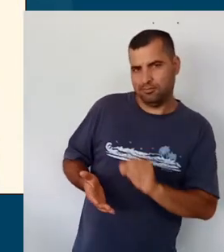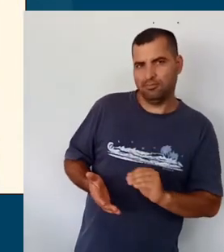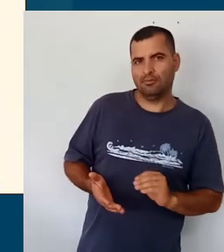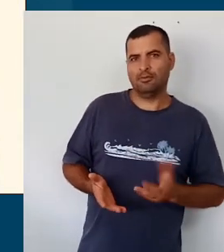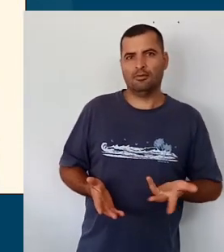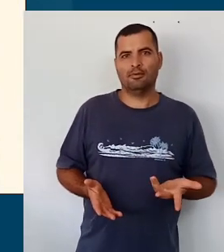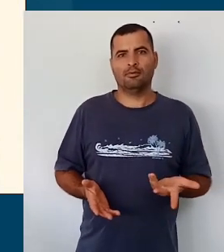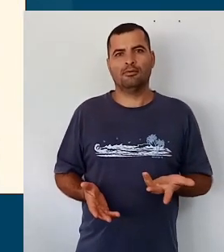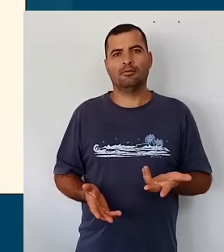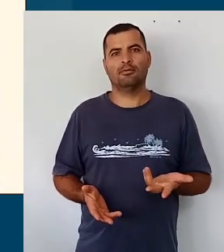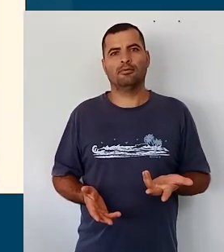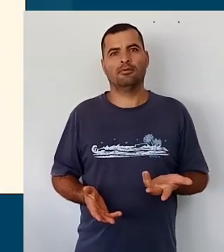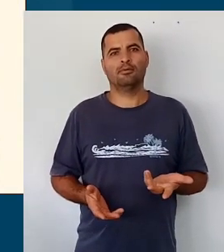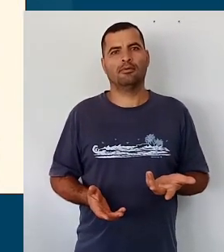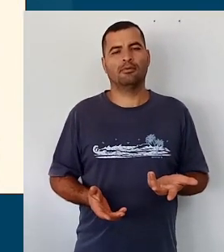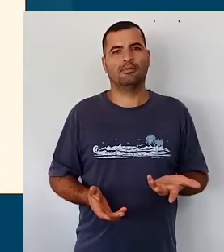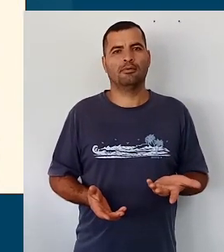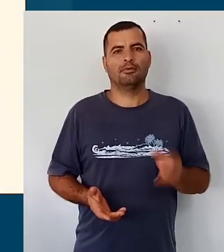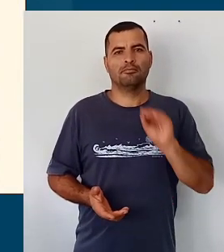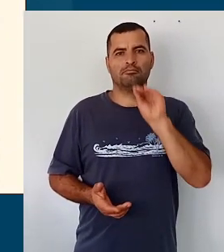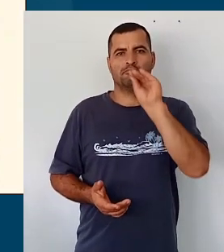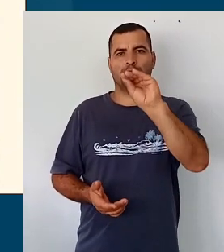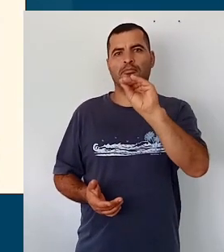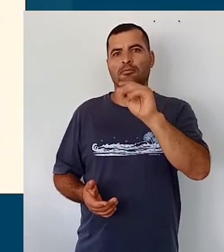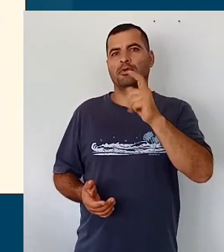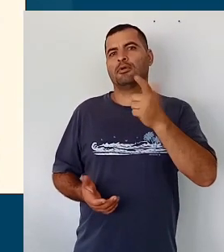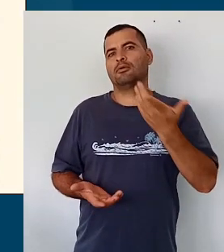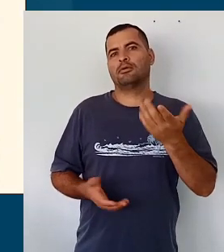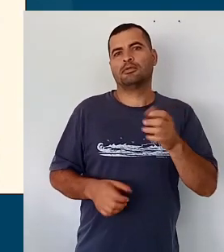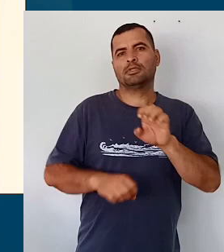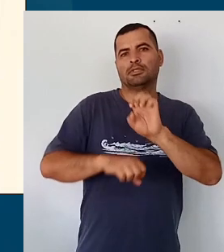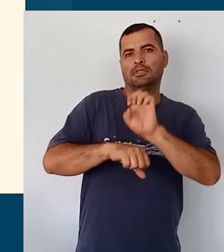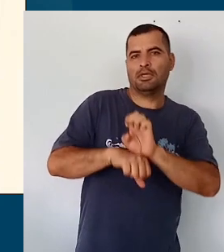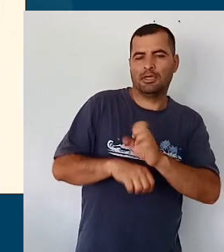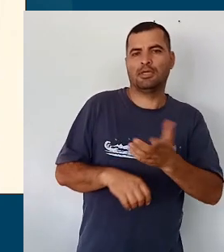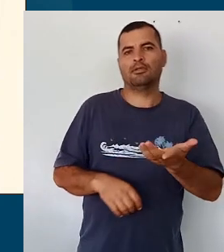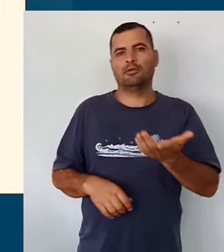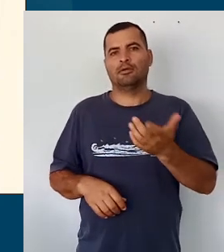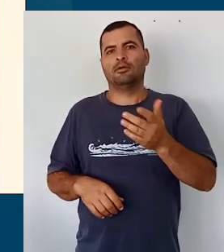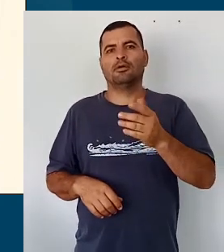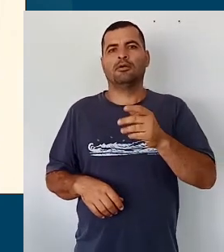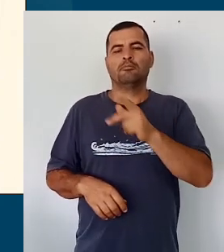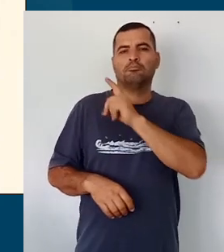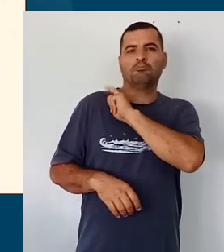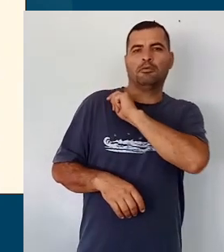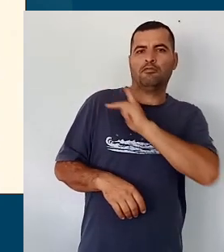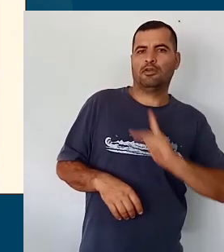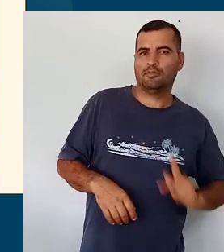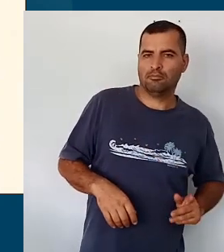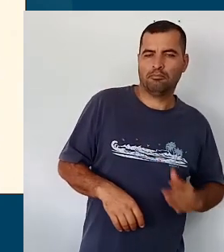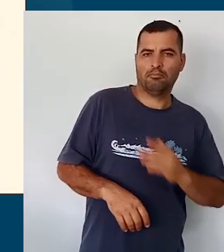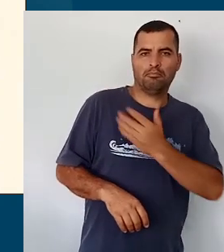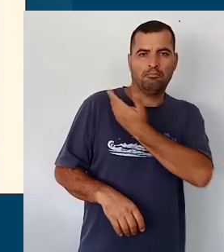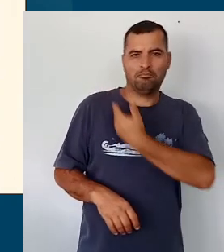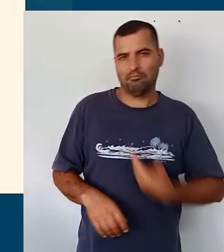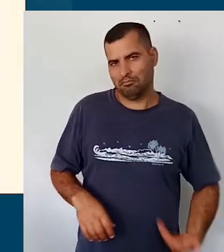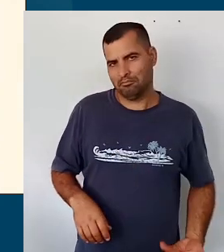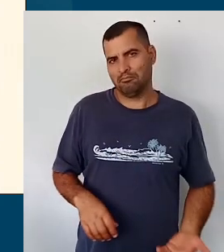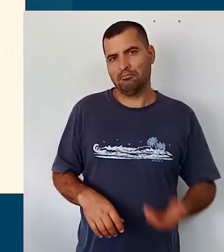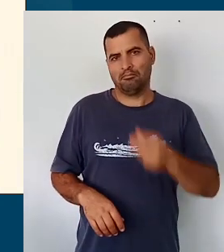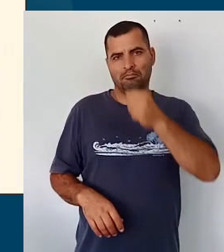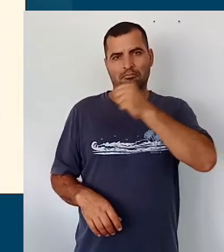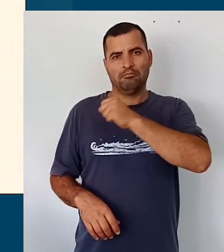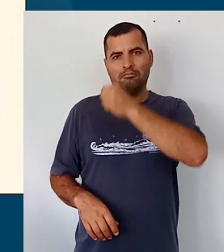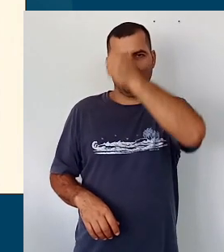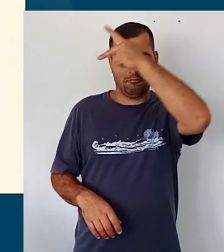o meu estado, o meu município, seja lá, o que for, a minha rede ali e o currículo está